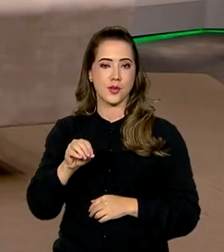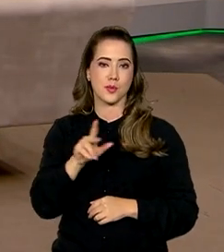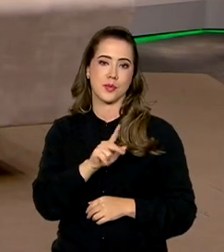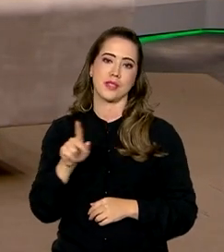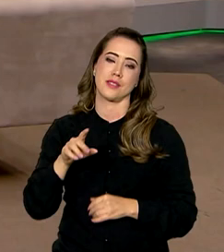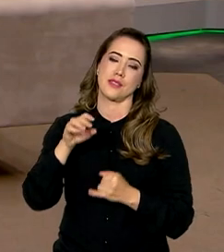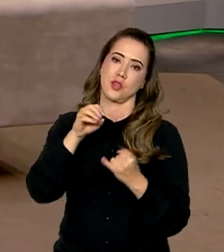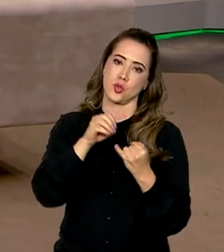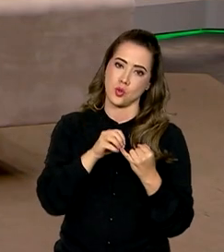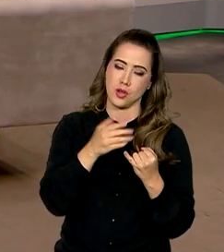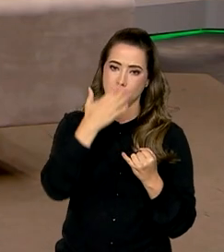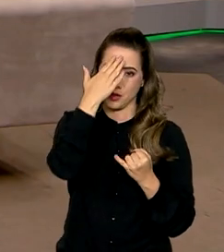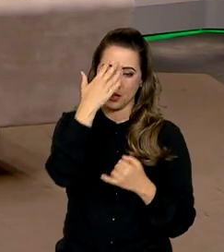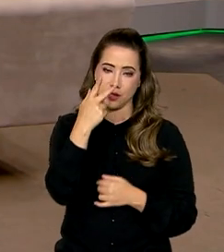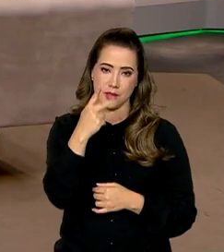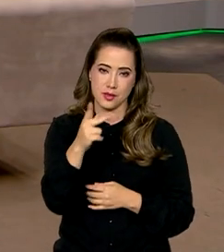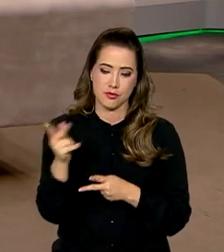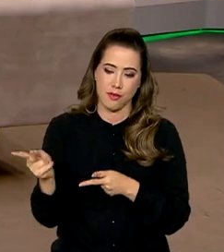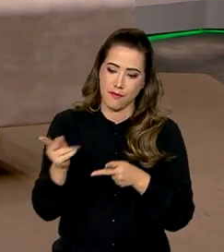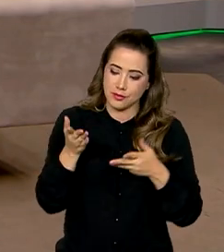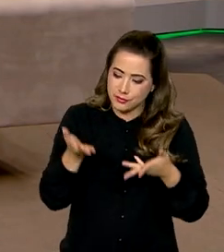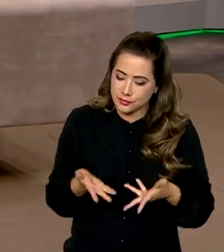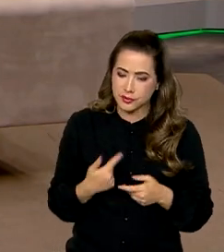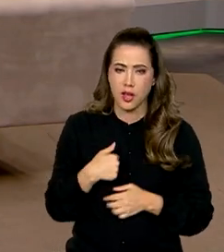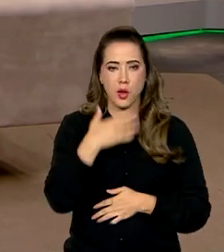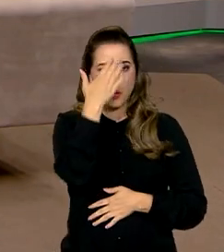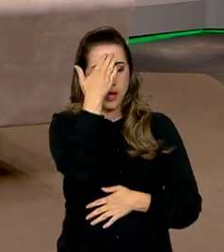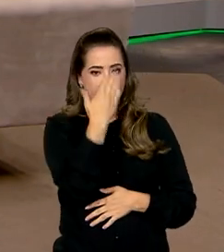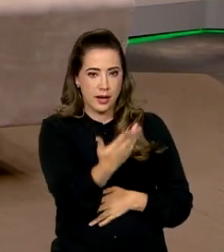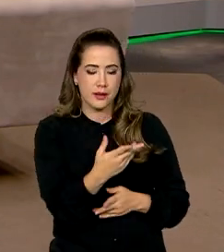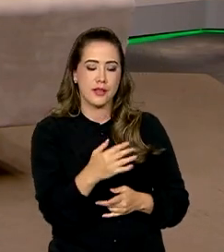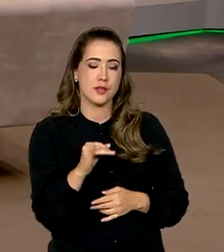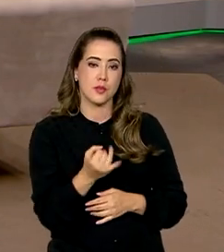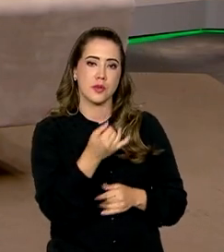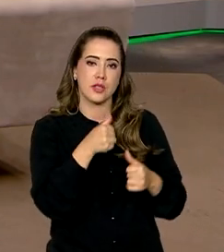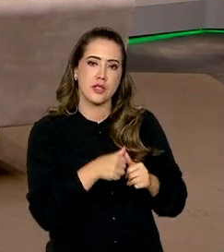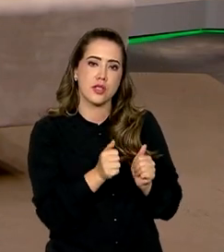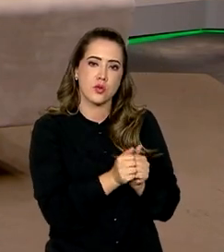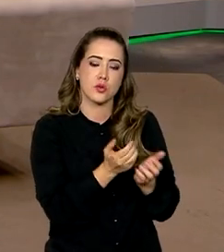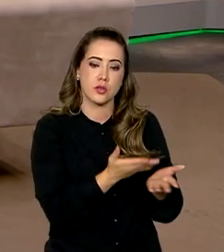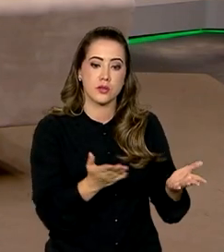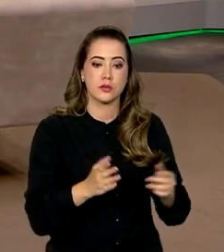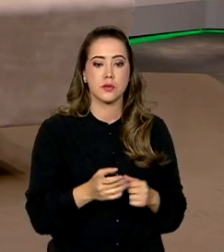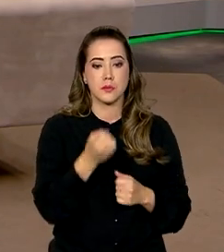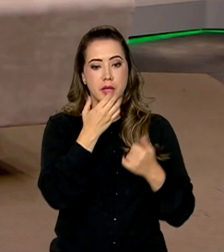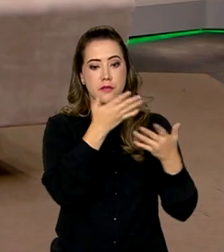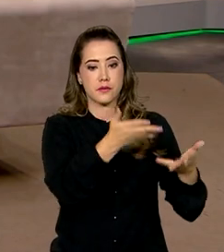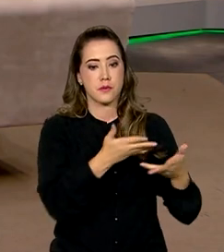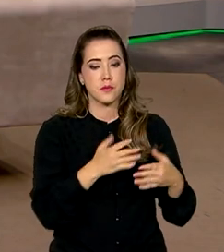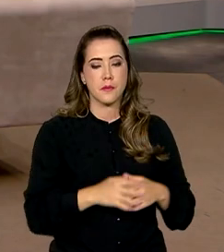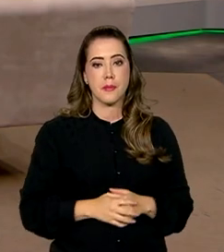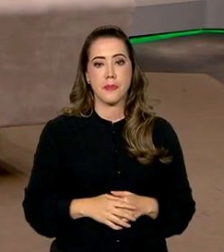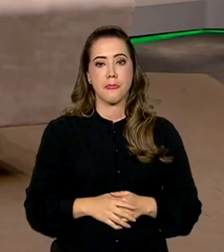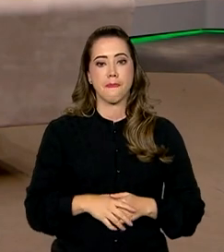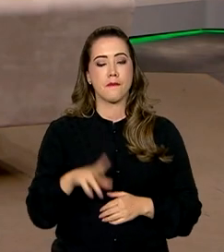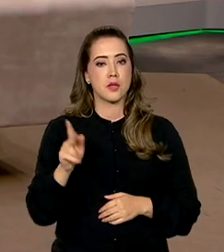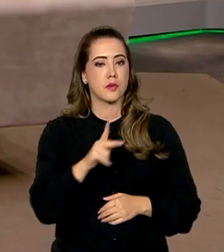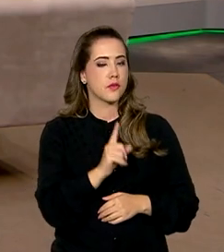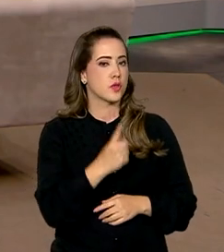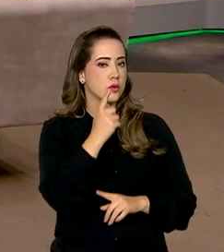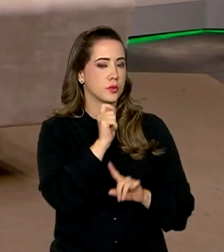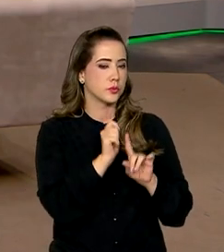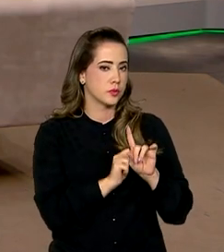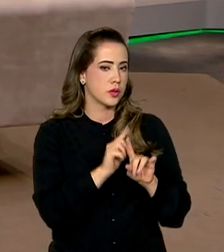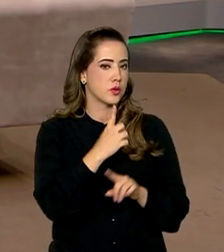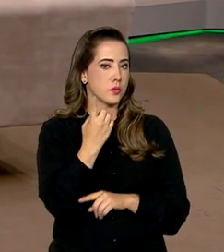aceitar o convite do Brasil em Dia. Eu que agradeço, muito obrigado por ter a oportunidade de estar aqui com você. Seja bem-vindo. Professor, estamos há um mês da